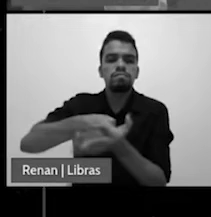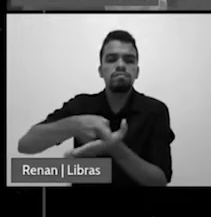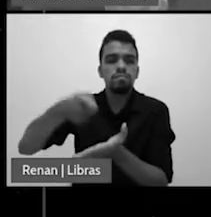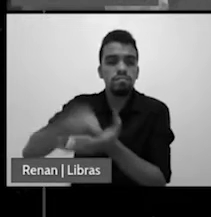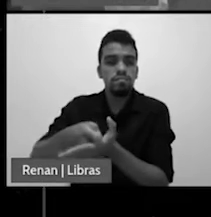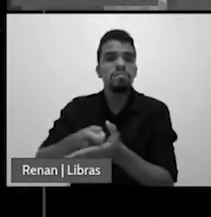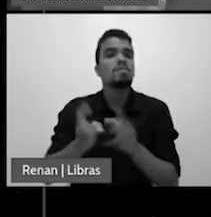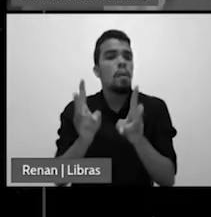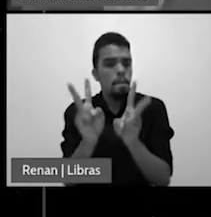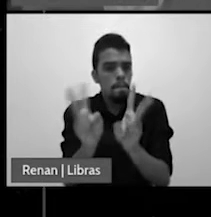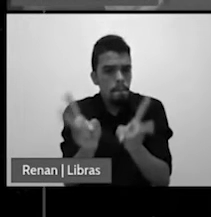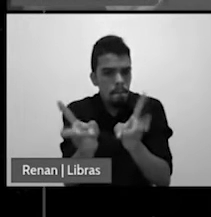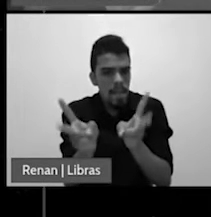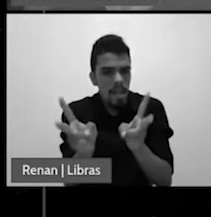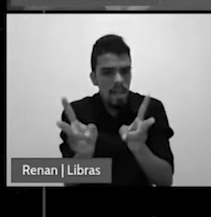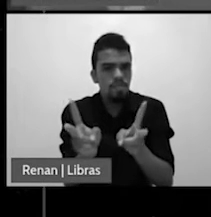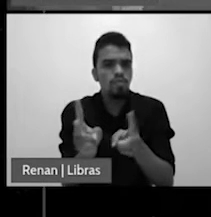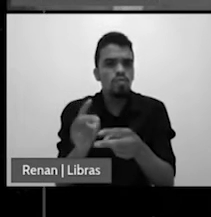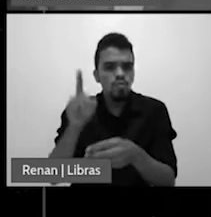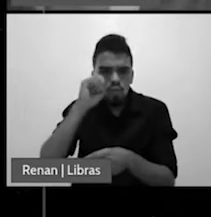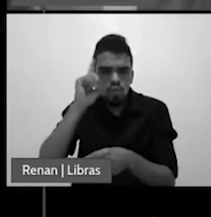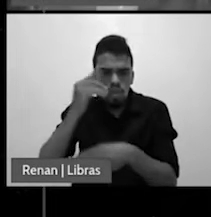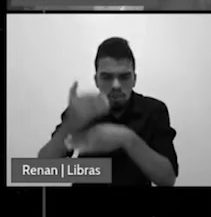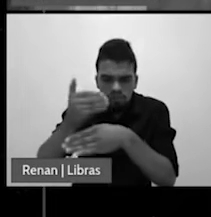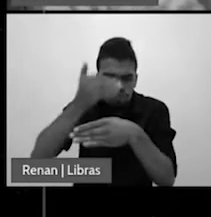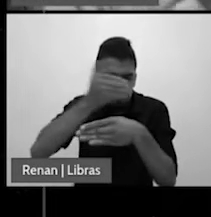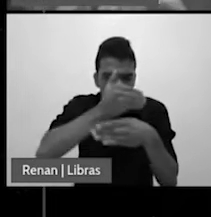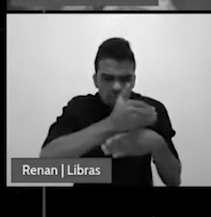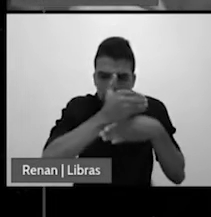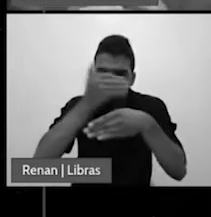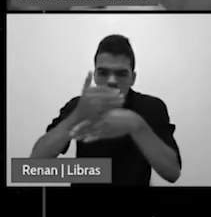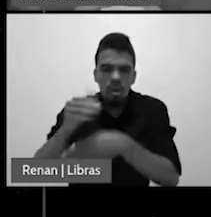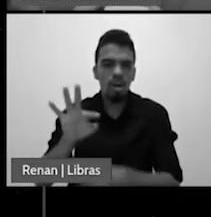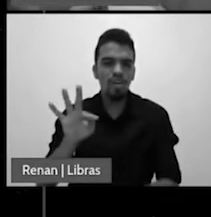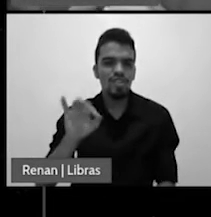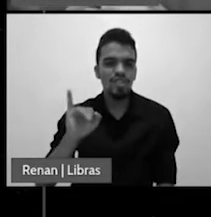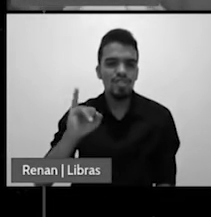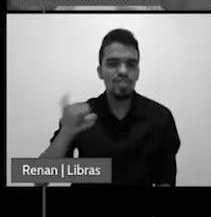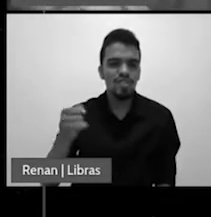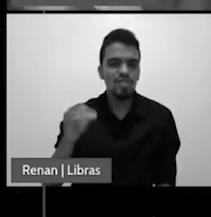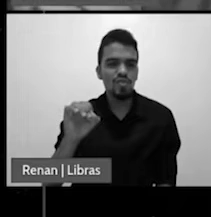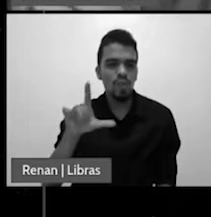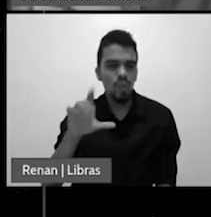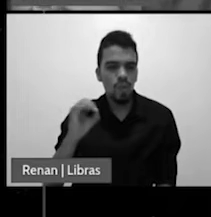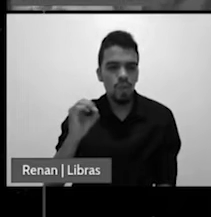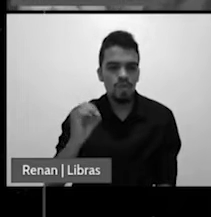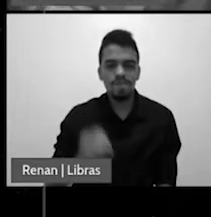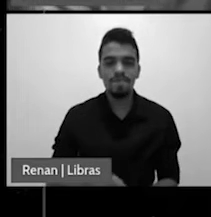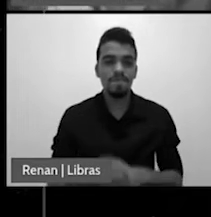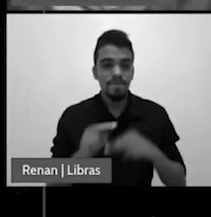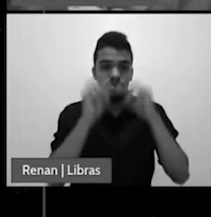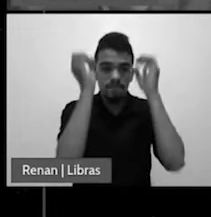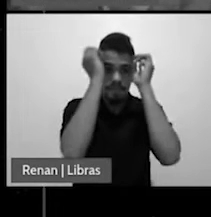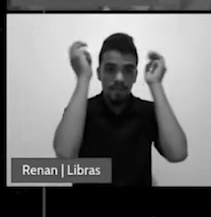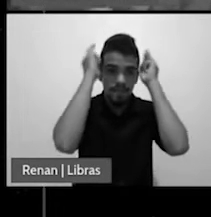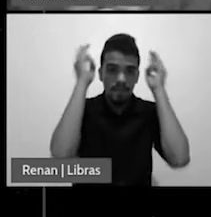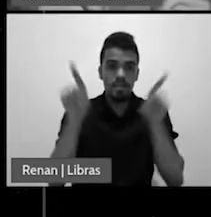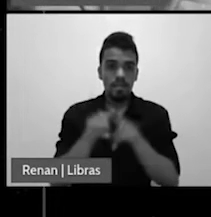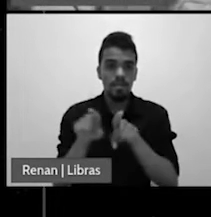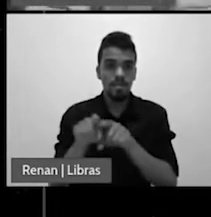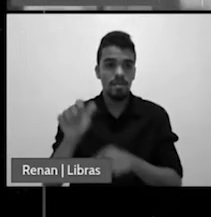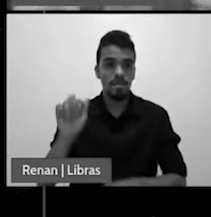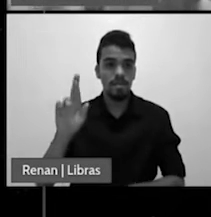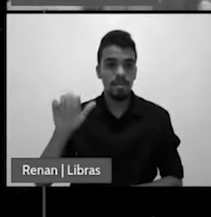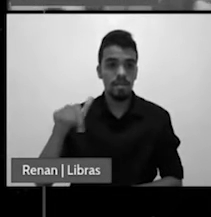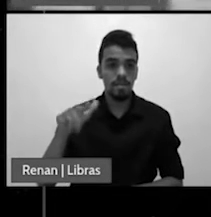tijolos. Todos os dias. Então, Moisés e Arão estavam para levar o povo ao encontro de Deus no Sinai.